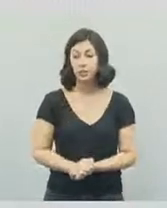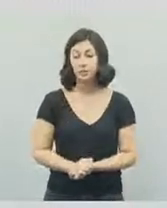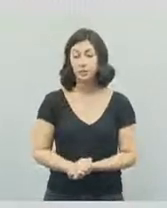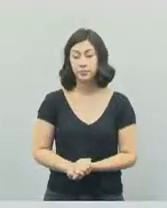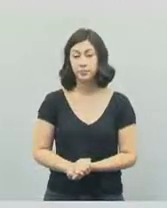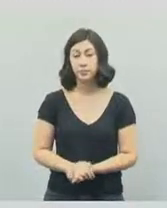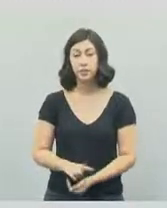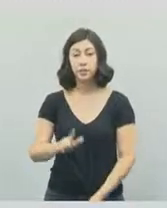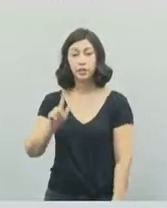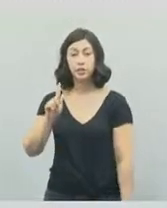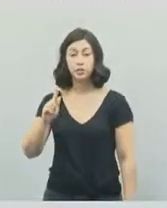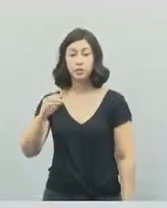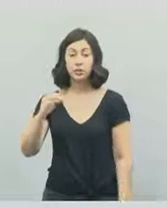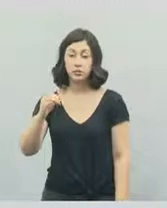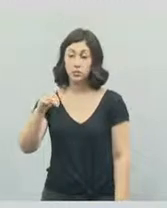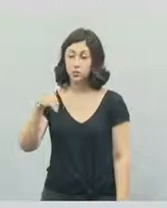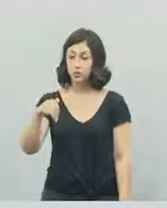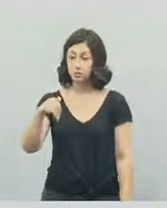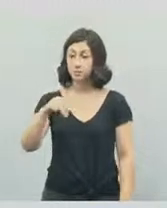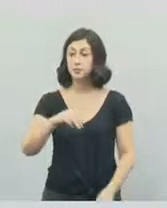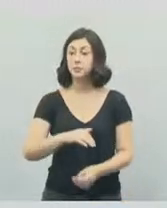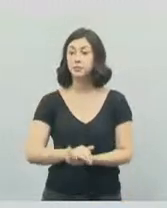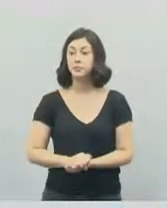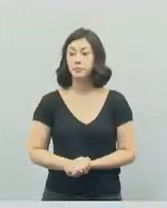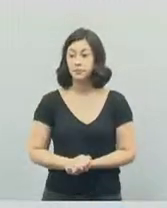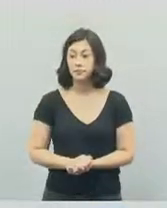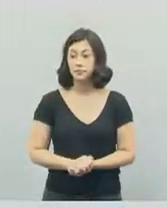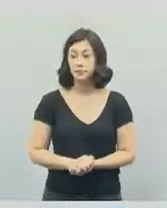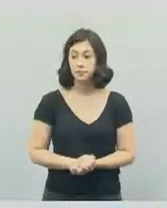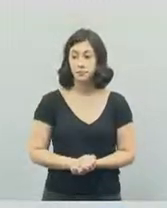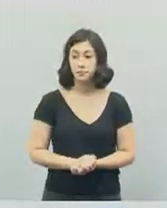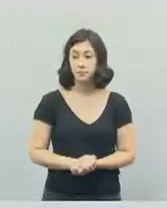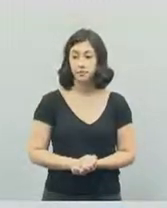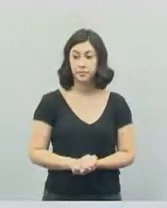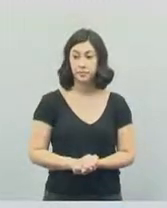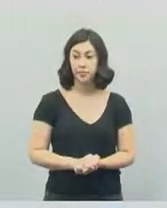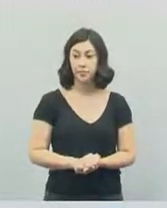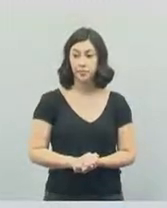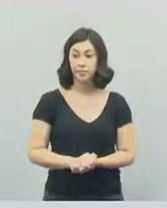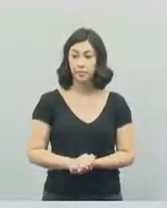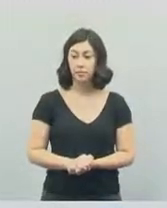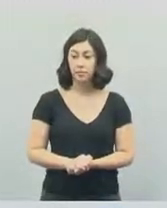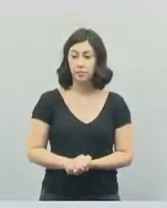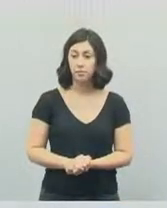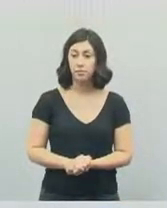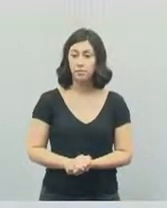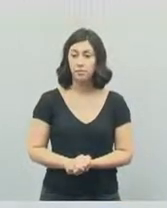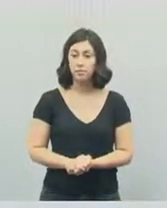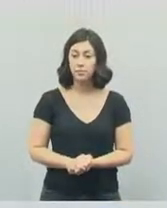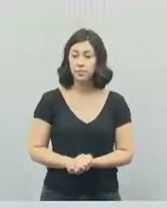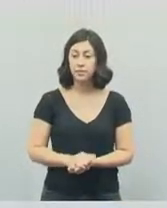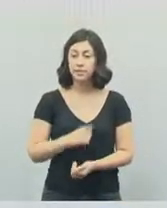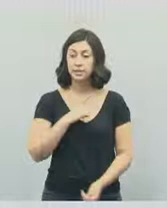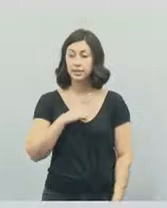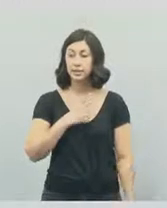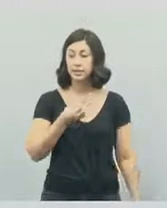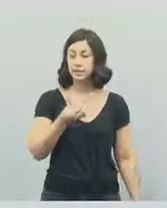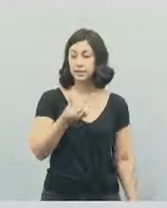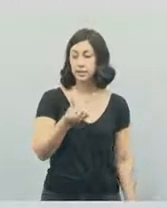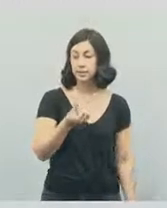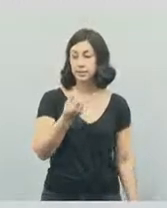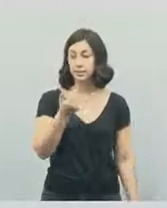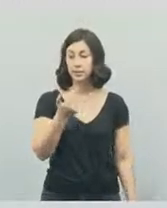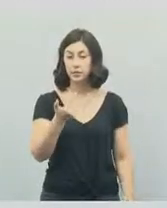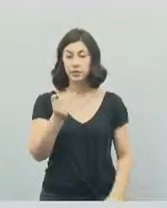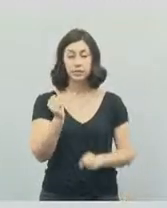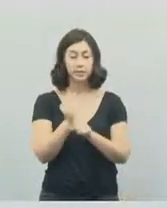Guarda mais antiga que existe no Estado de São Paulo. É muito forte isso. 62 anos, a